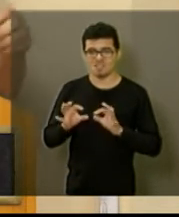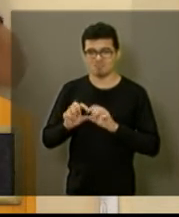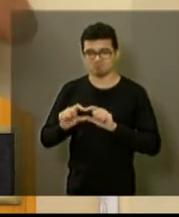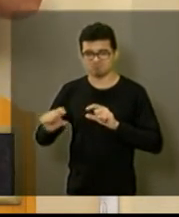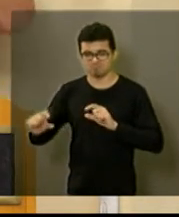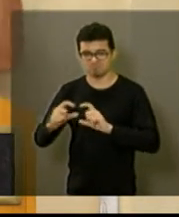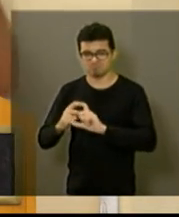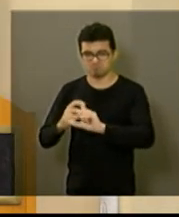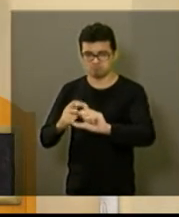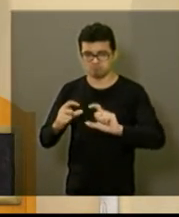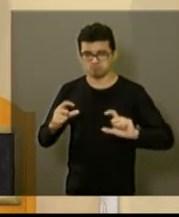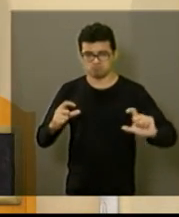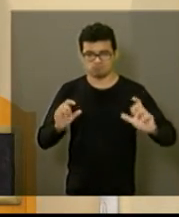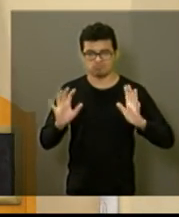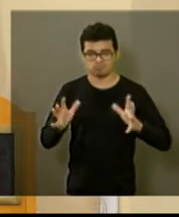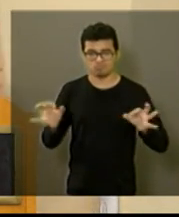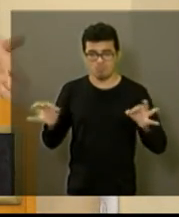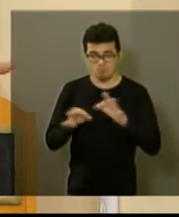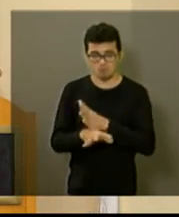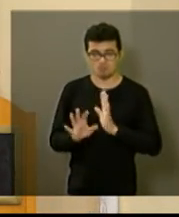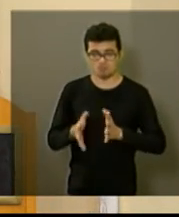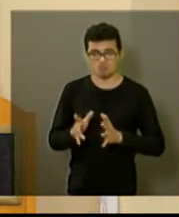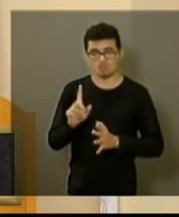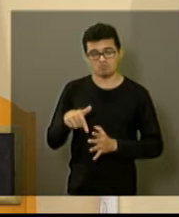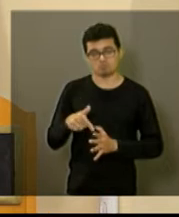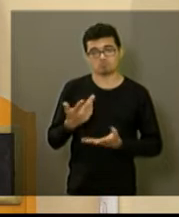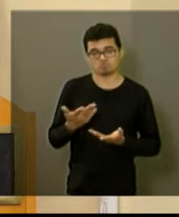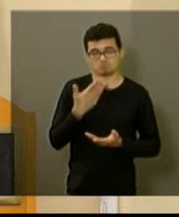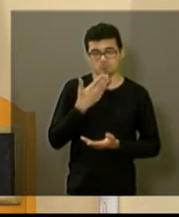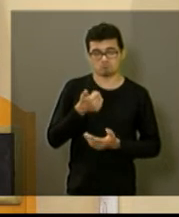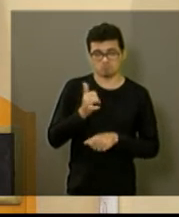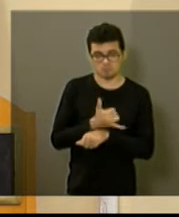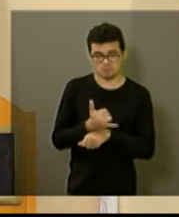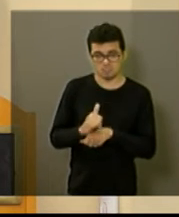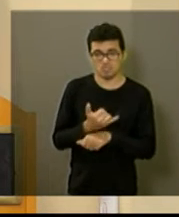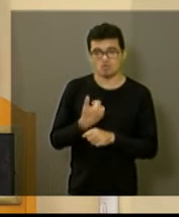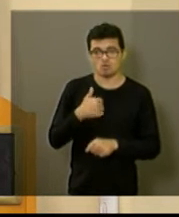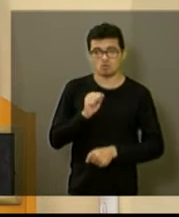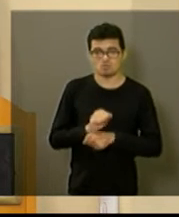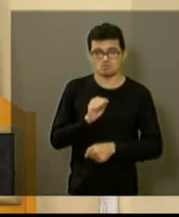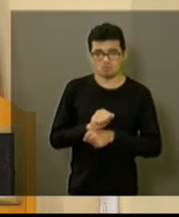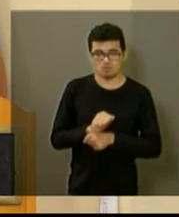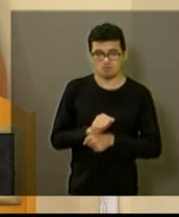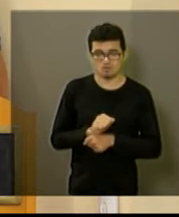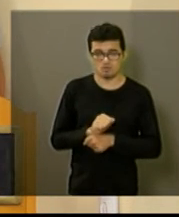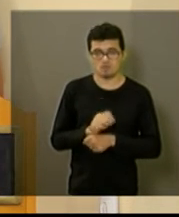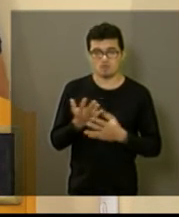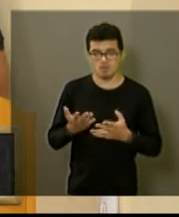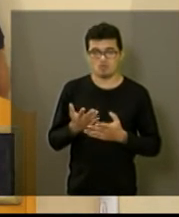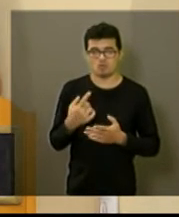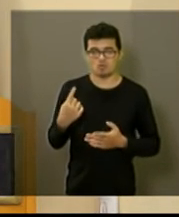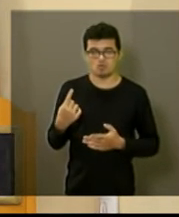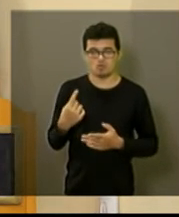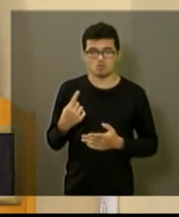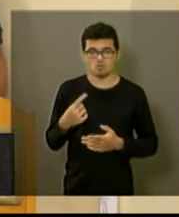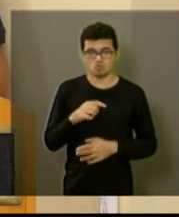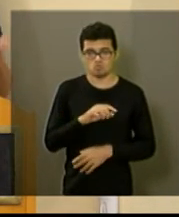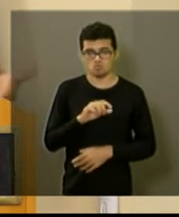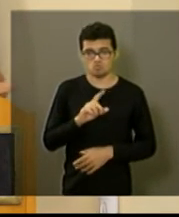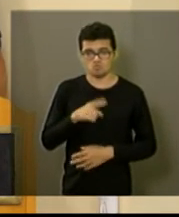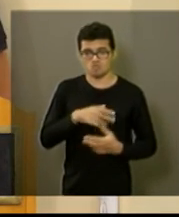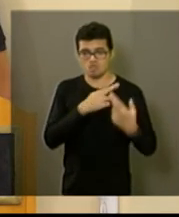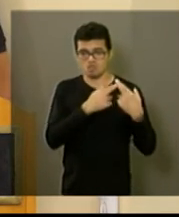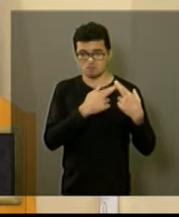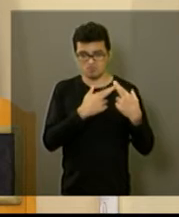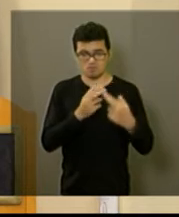barriletes reservatório tudo pronto então seria uma saída então só está aguardando isso a intenção do superintendente do